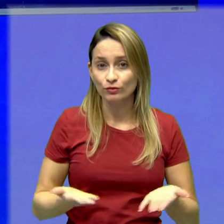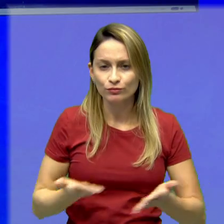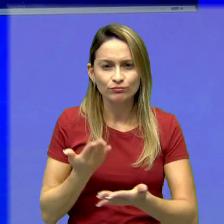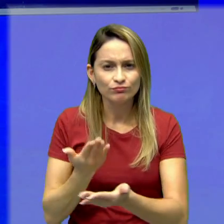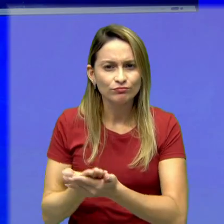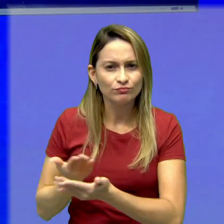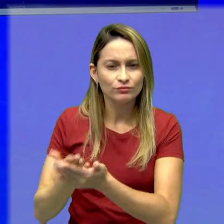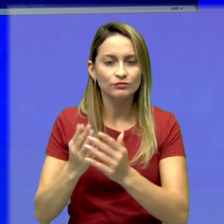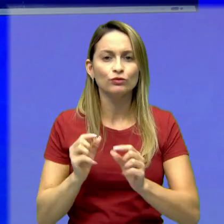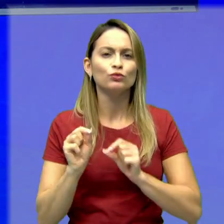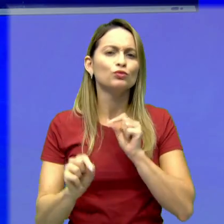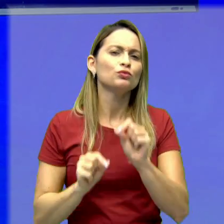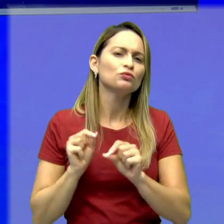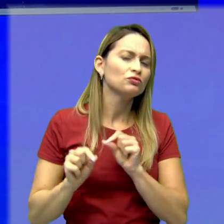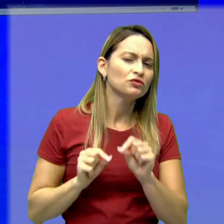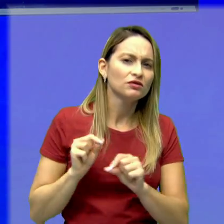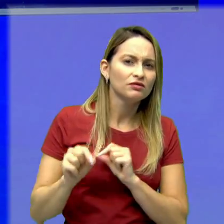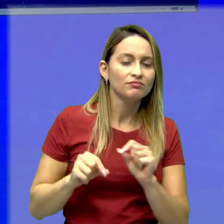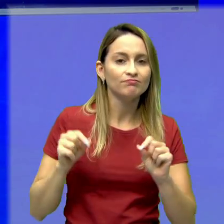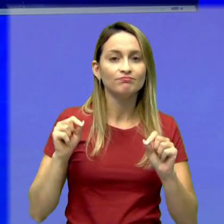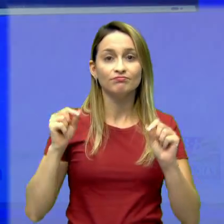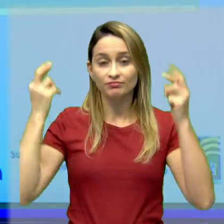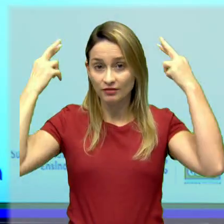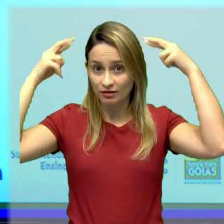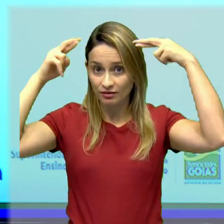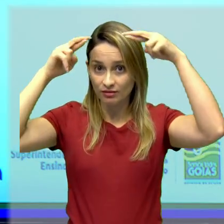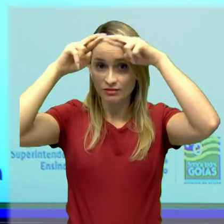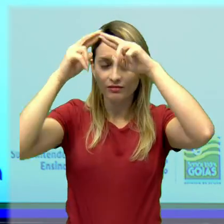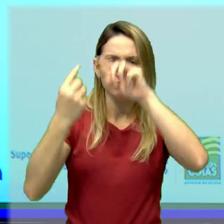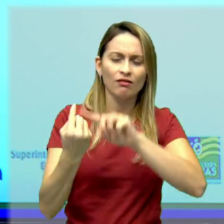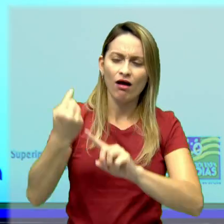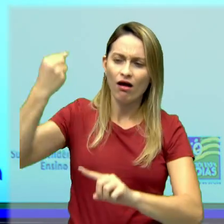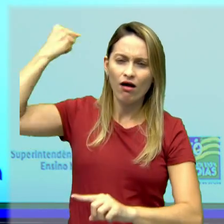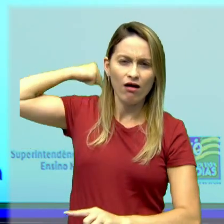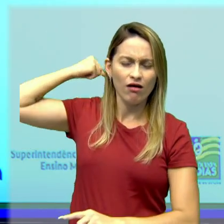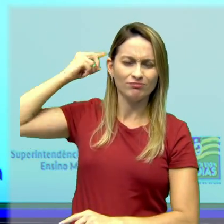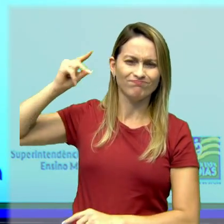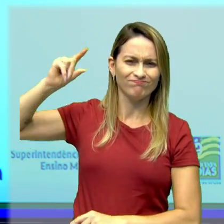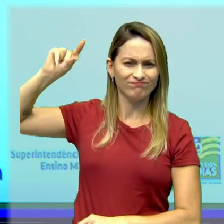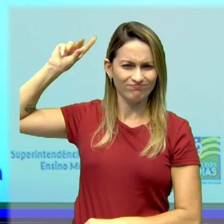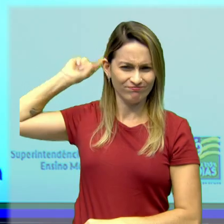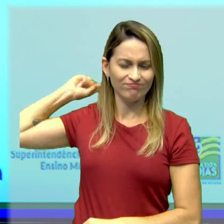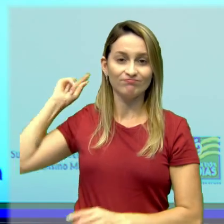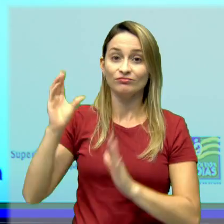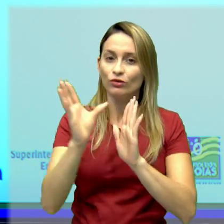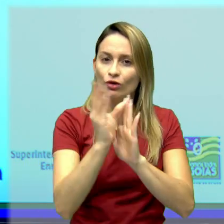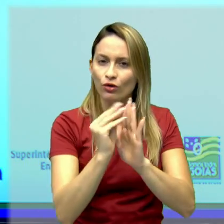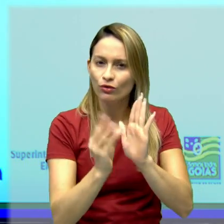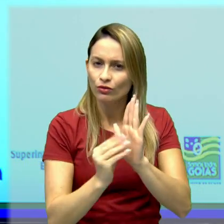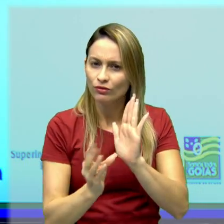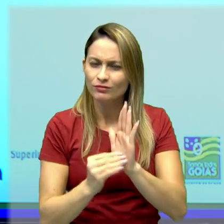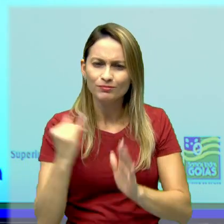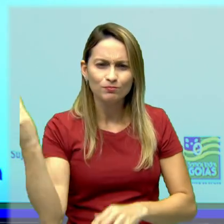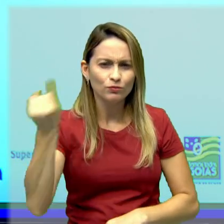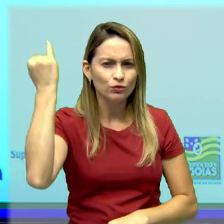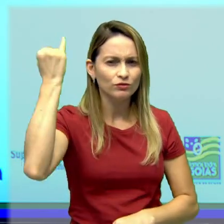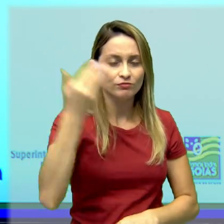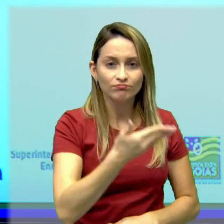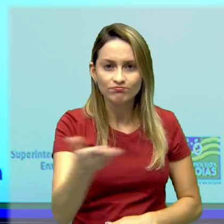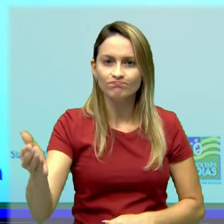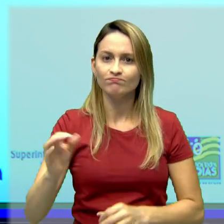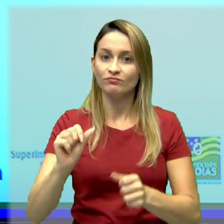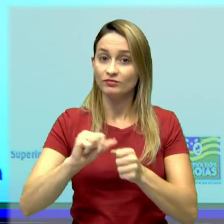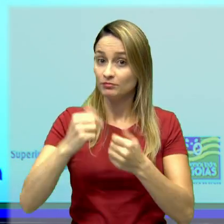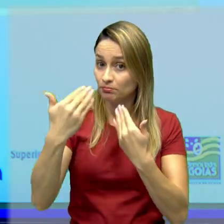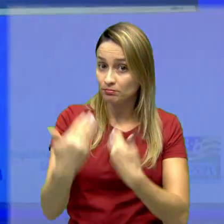História e hoje vamos estudar sobre Grécia Antiga, um conteúdo importantíssimo para você que vai prestar